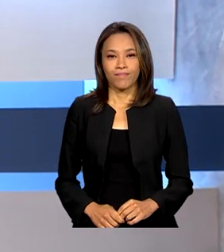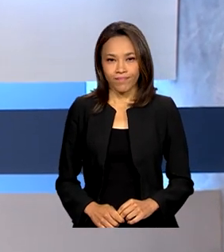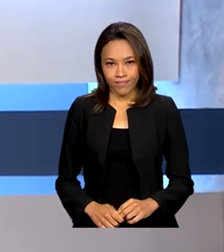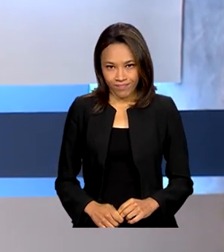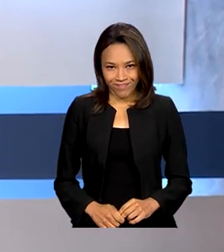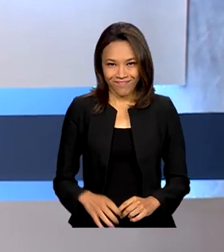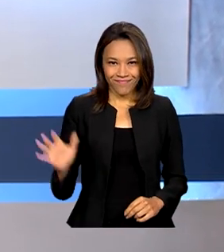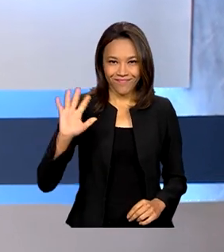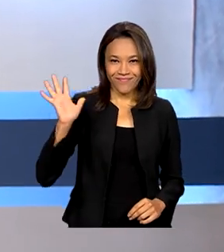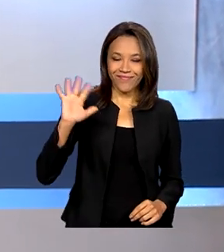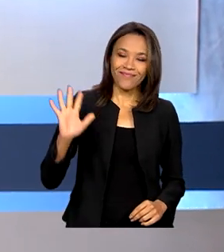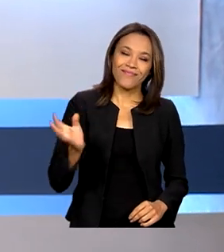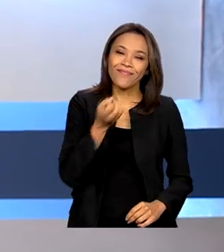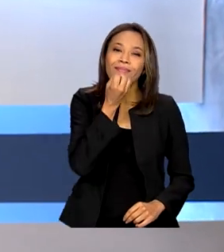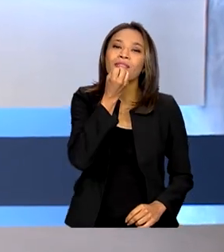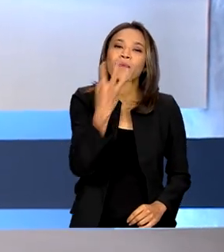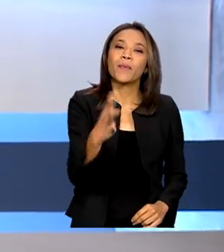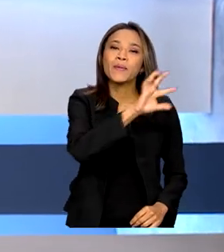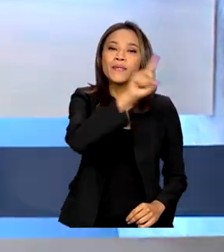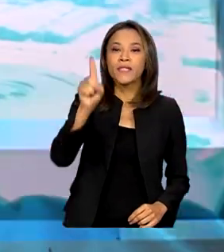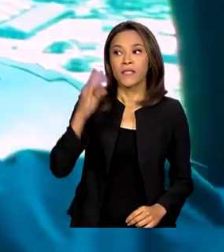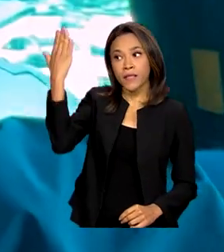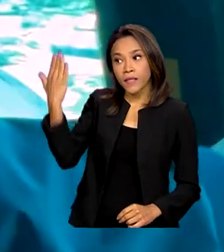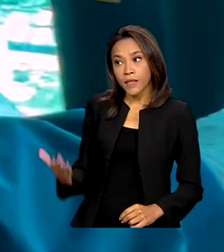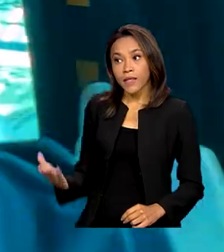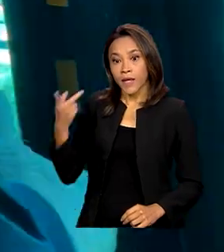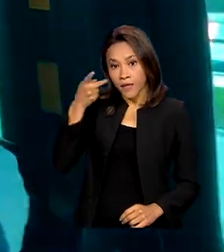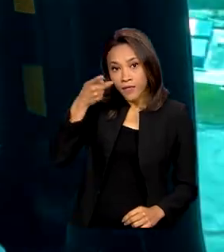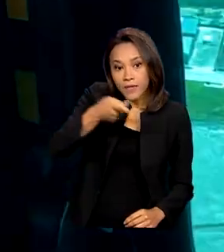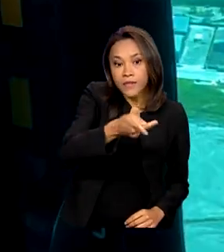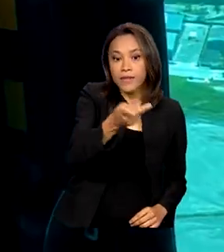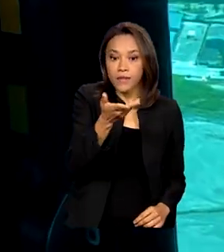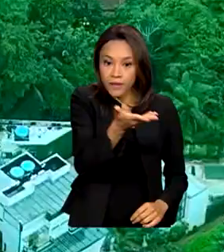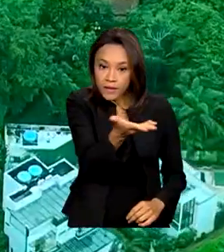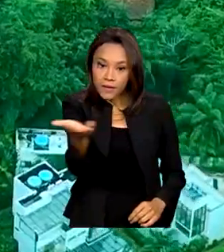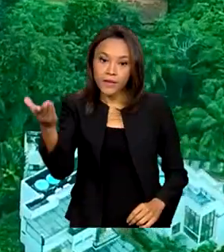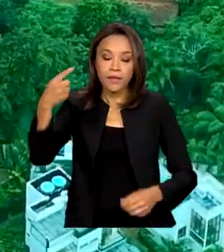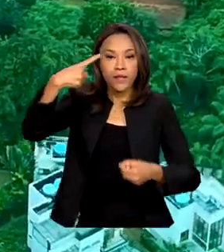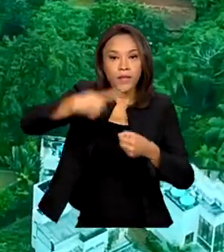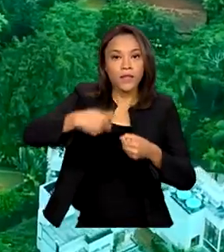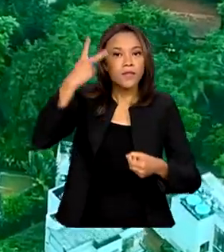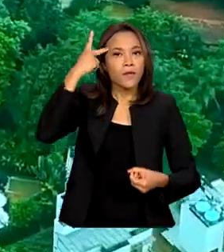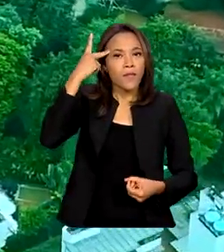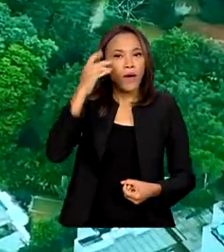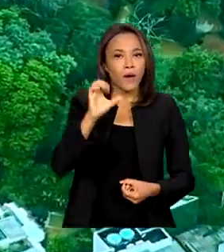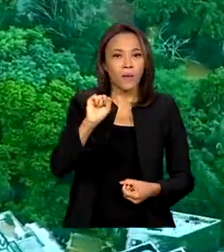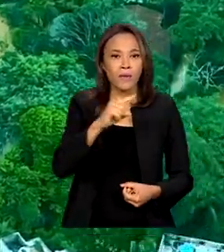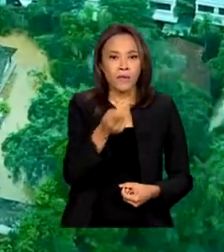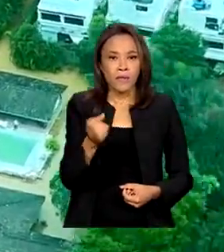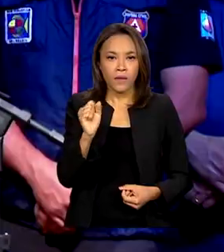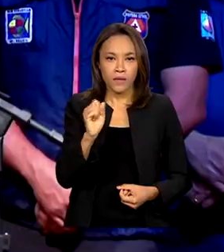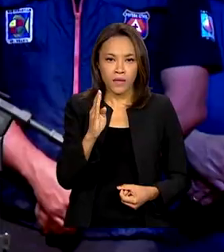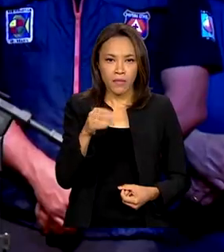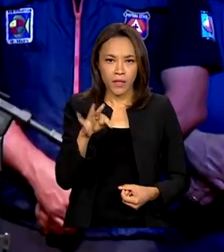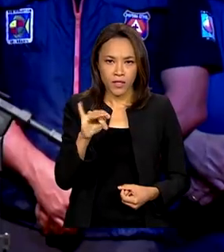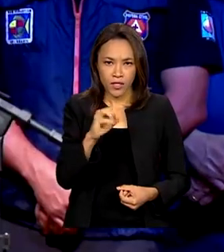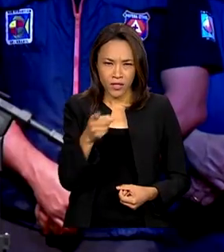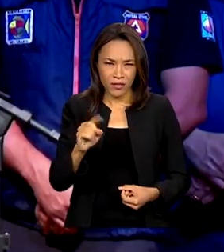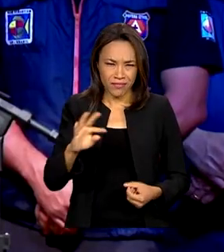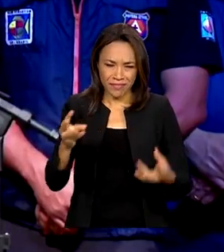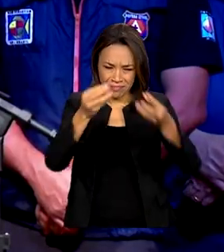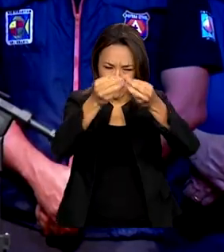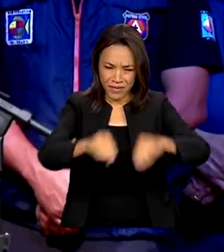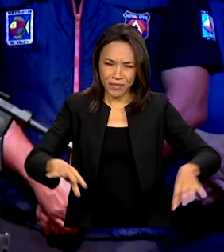Olá, bom dia. Em visita ao município paulista de São Sebastião, arrasado por temporais, presidente